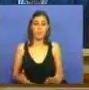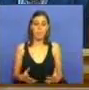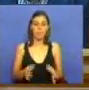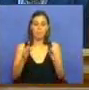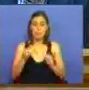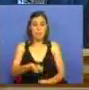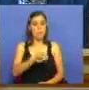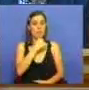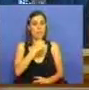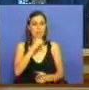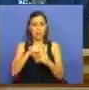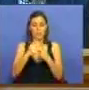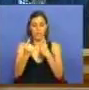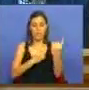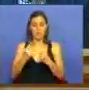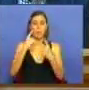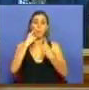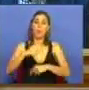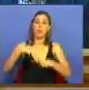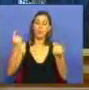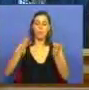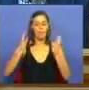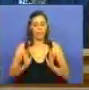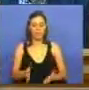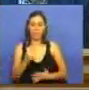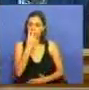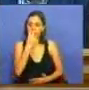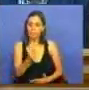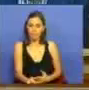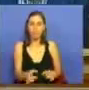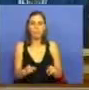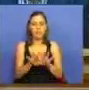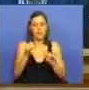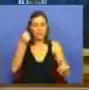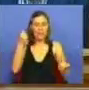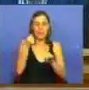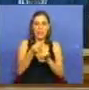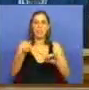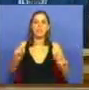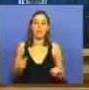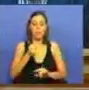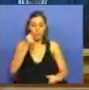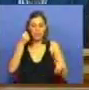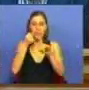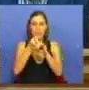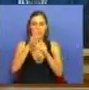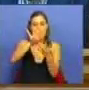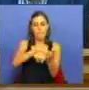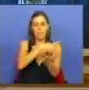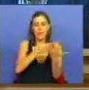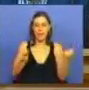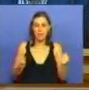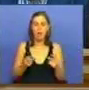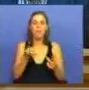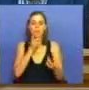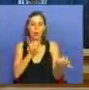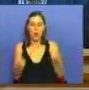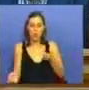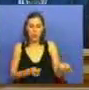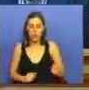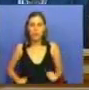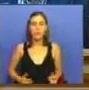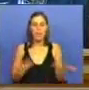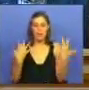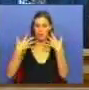decisivo para o transporte público e deve ser encarado como um desafio. Um desafio no planeamento, na coordenação,